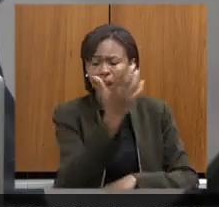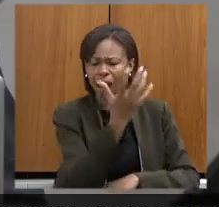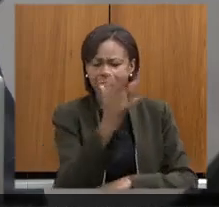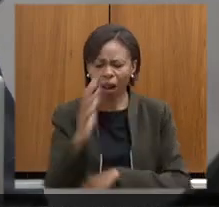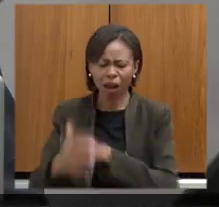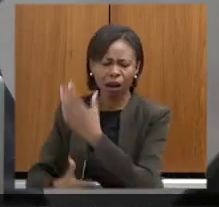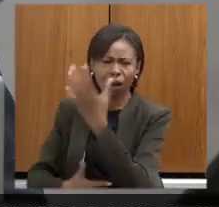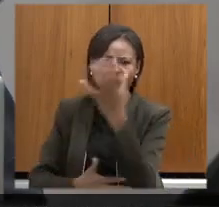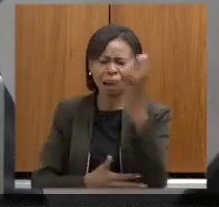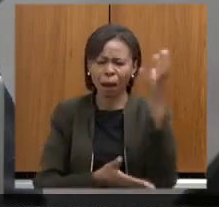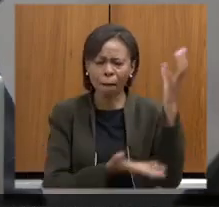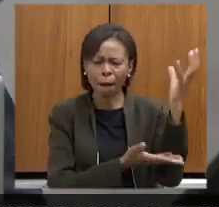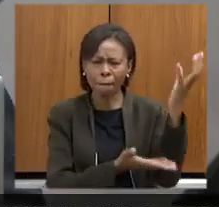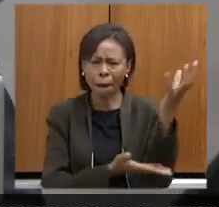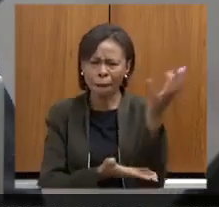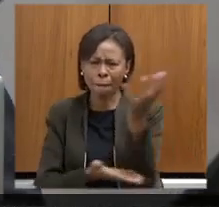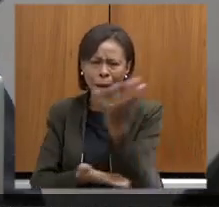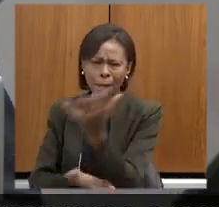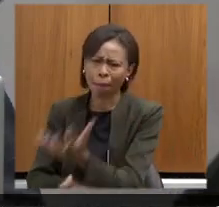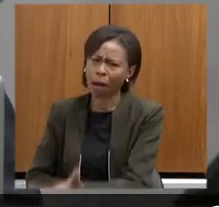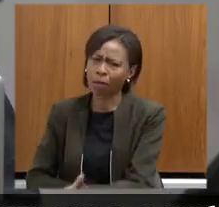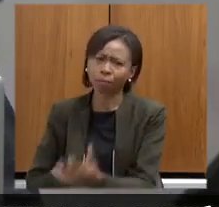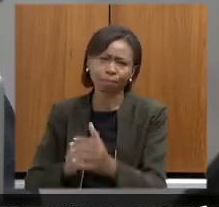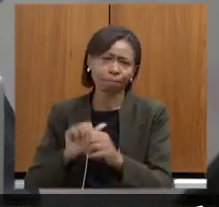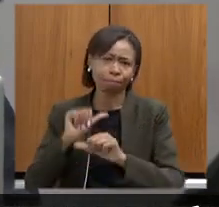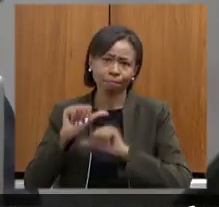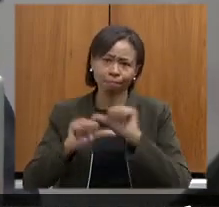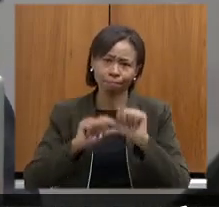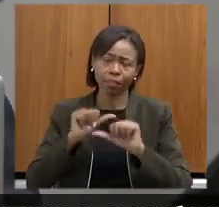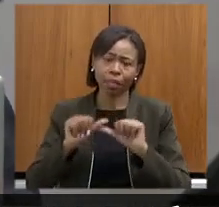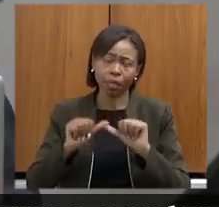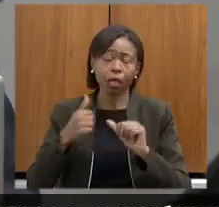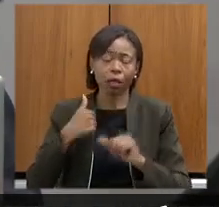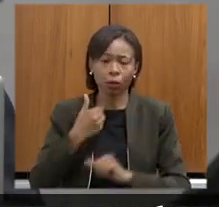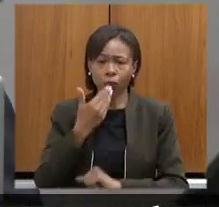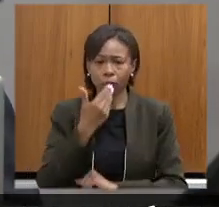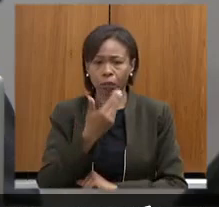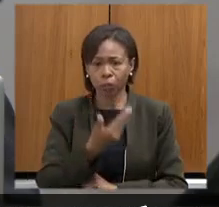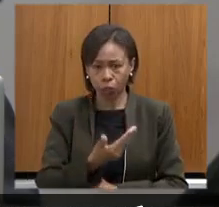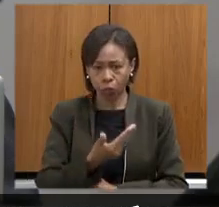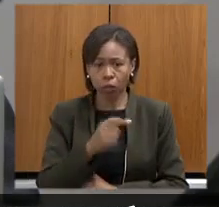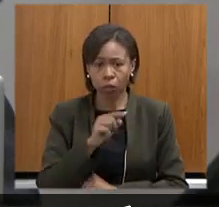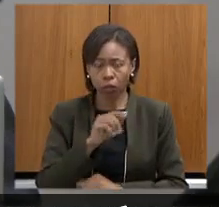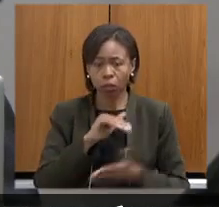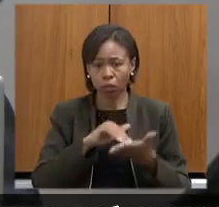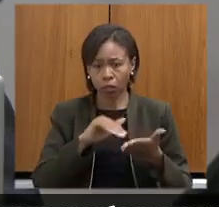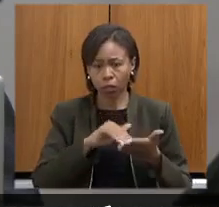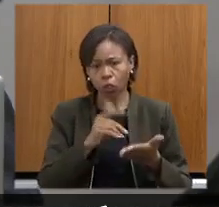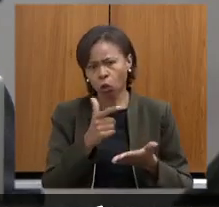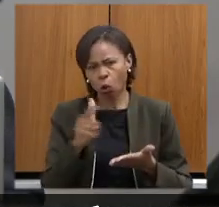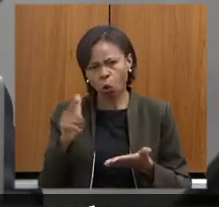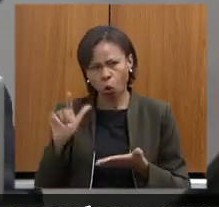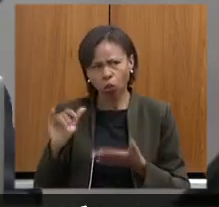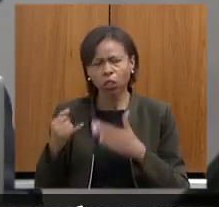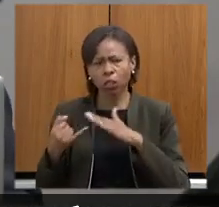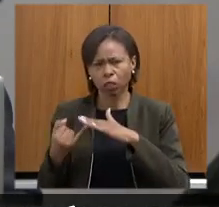Eu tenho defendido e tenho buscado, solicitado a Secretaria e as demais entidades